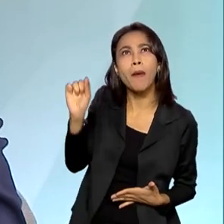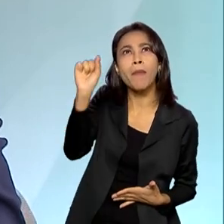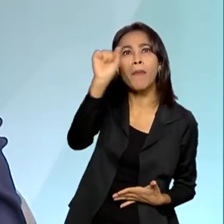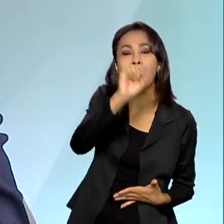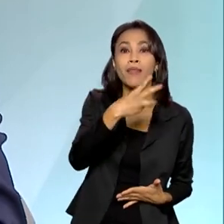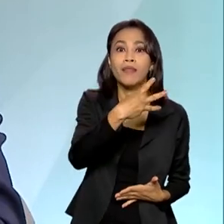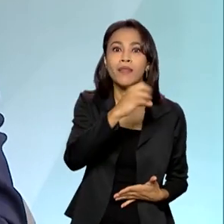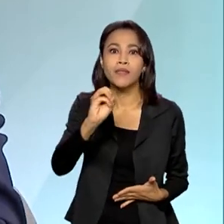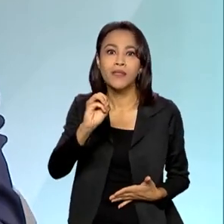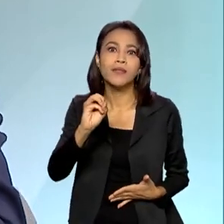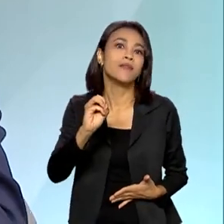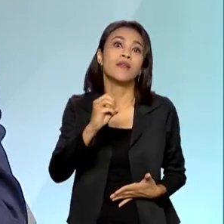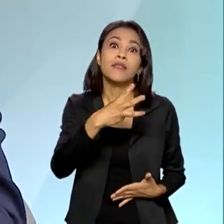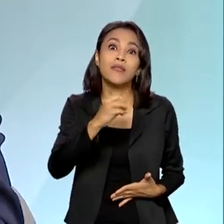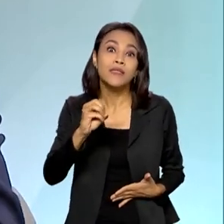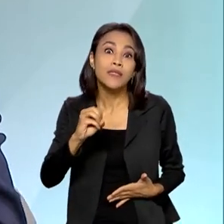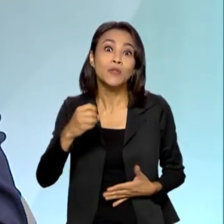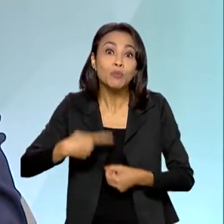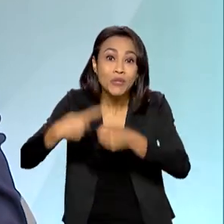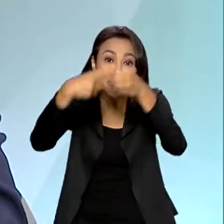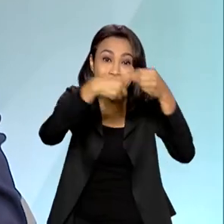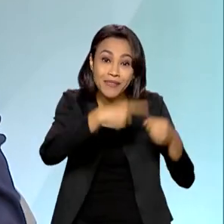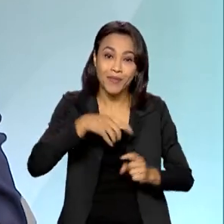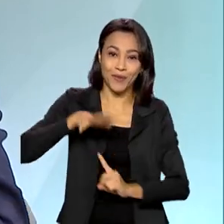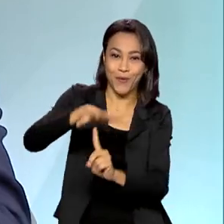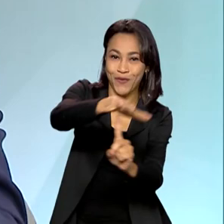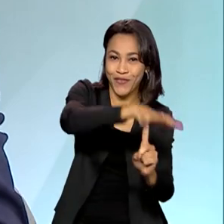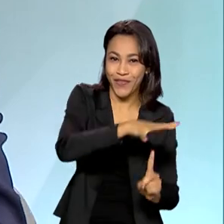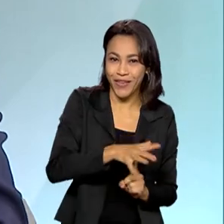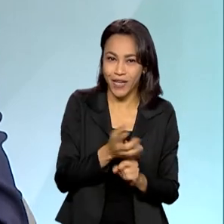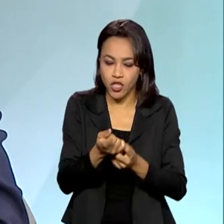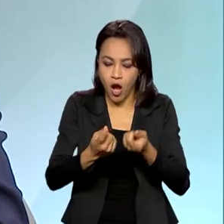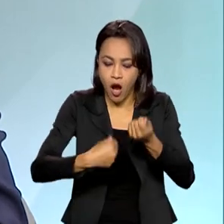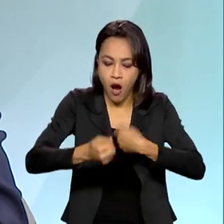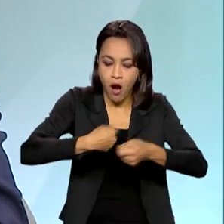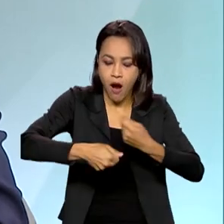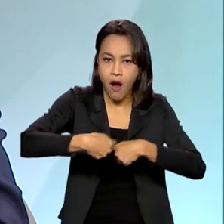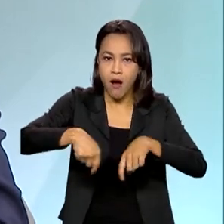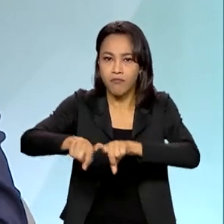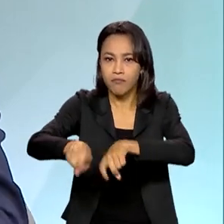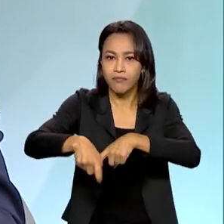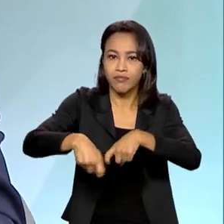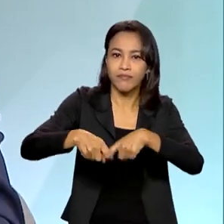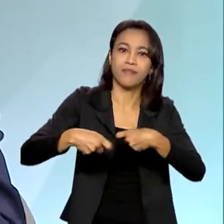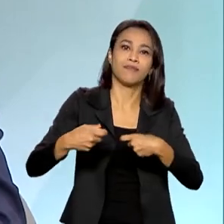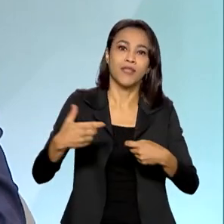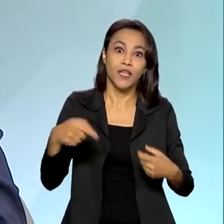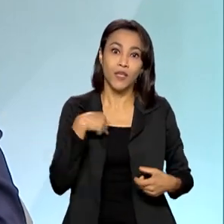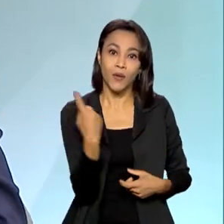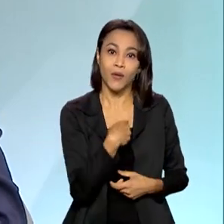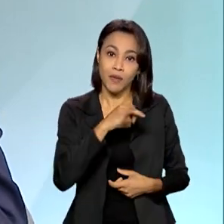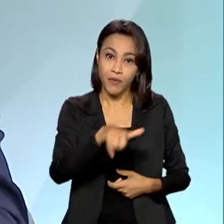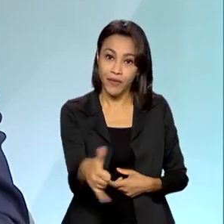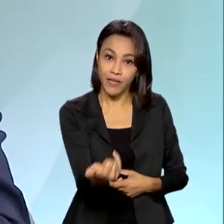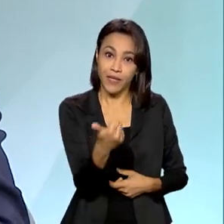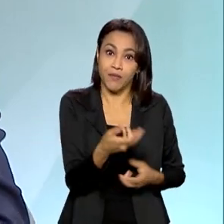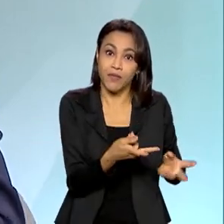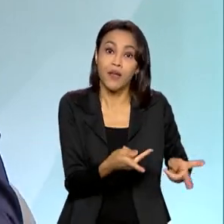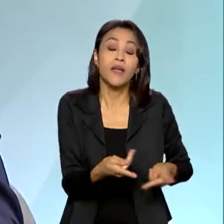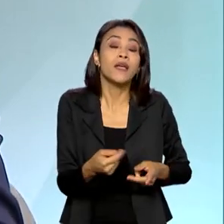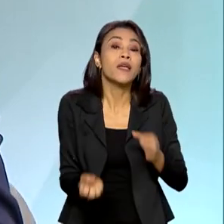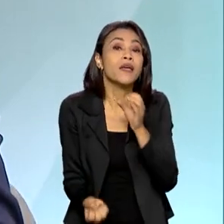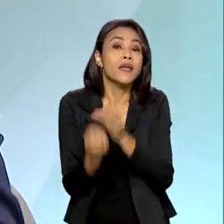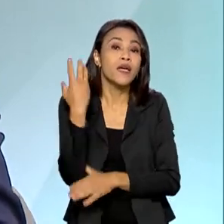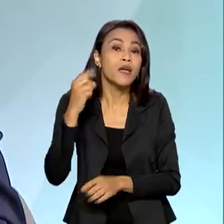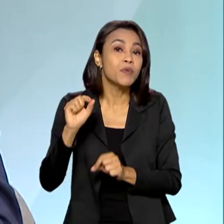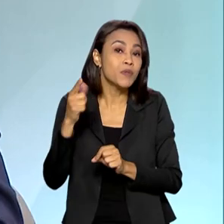serão cobertos com pequenas feiras de agronegócio. E nós aproveitamos essa onda do Brasil para elas e criamos o BB